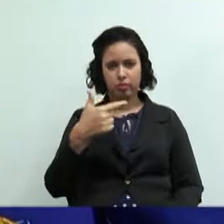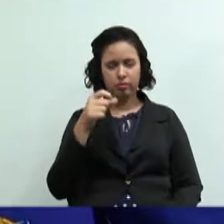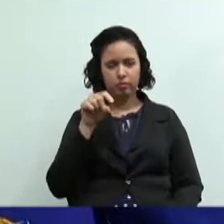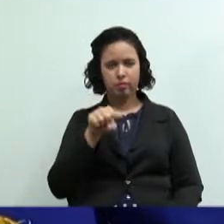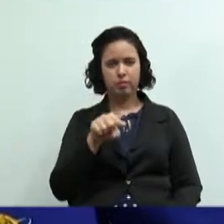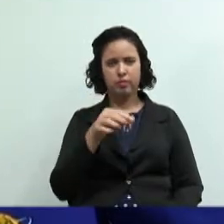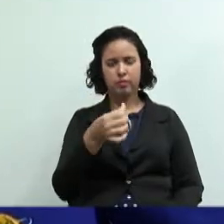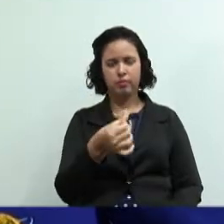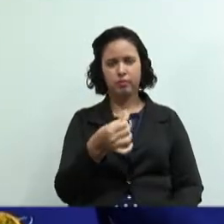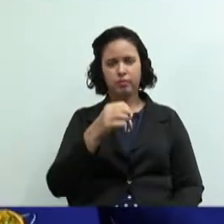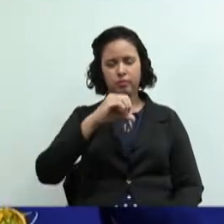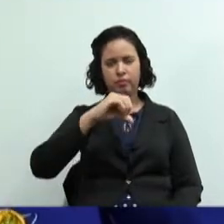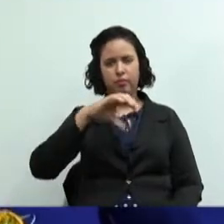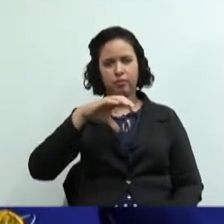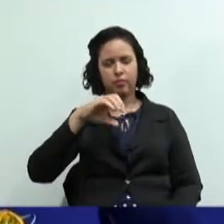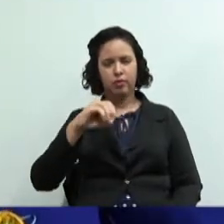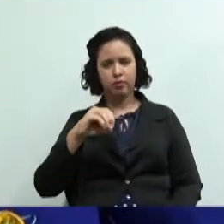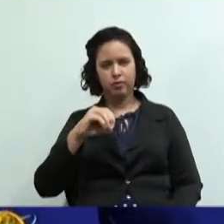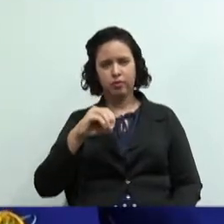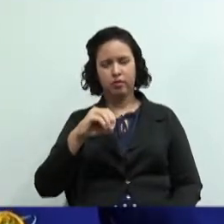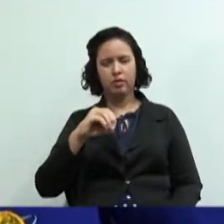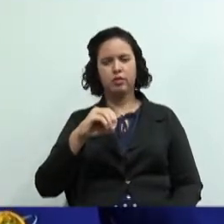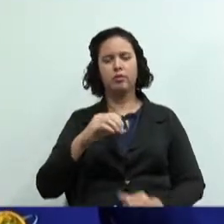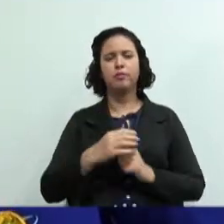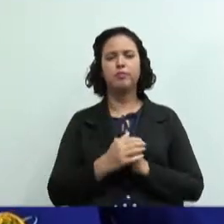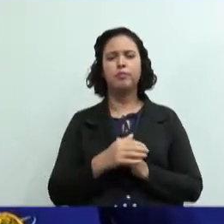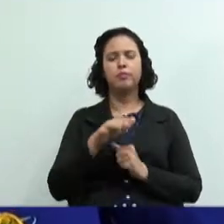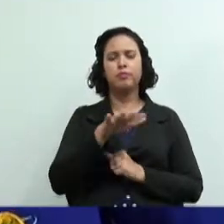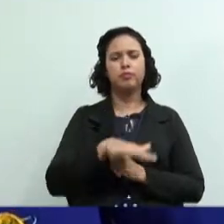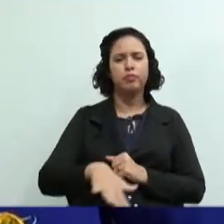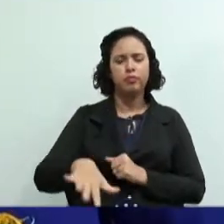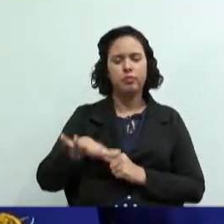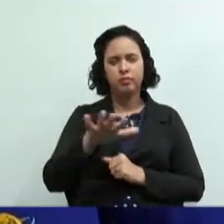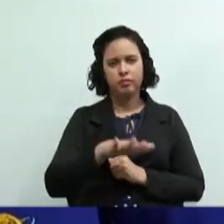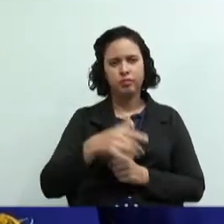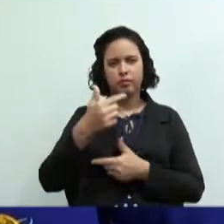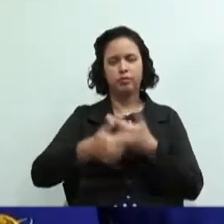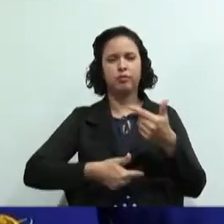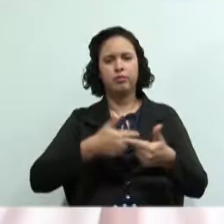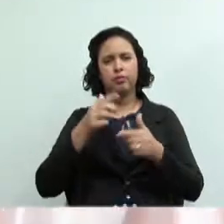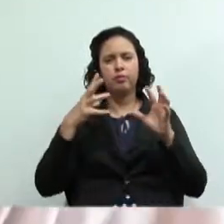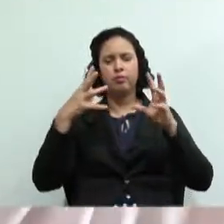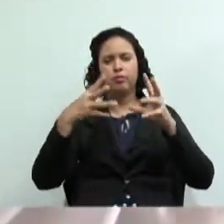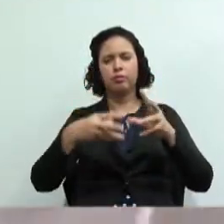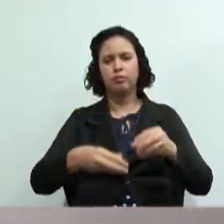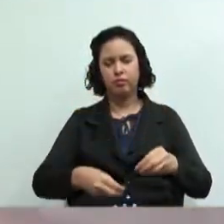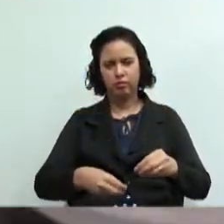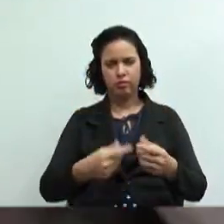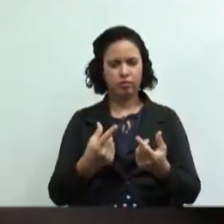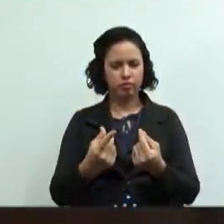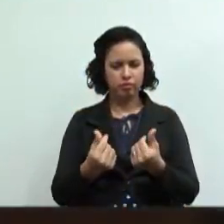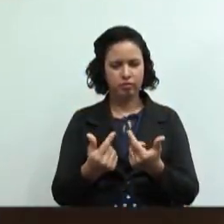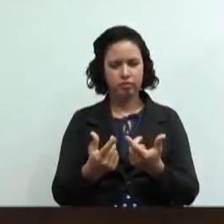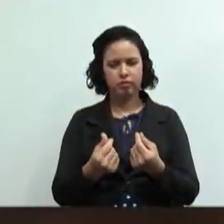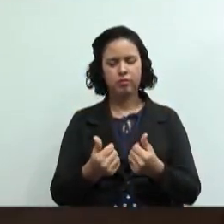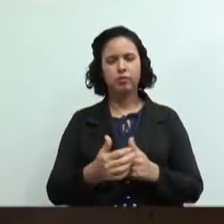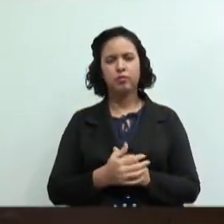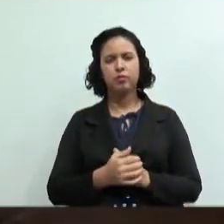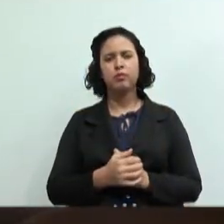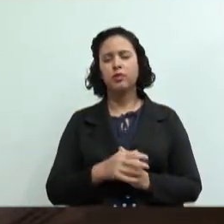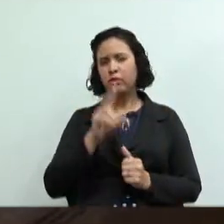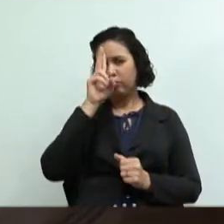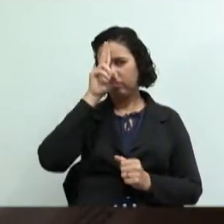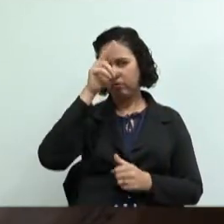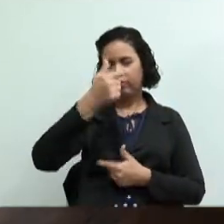2012 e o ramo trabalho também ele atua em todos os setores da economia a força de trabalho é o